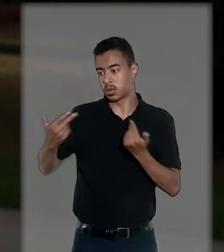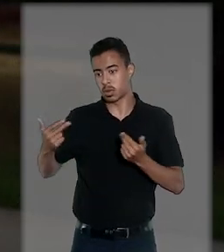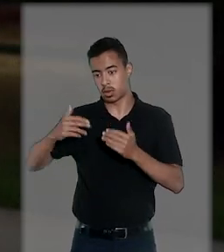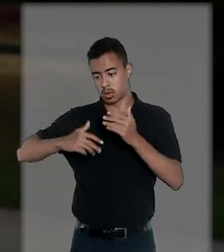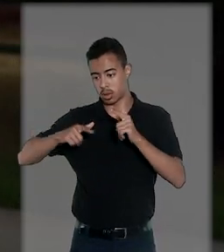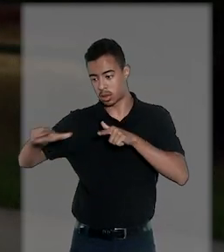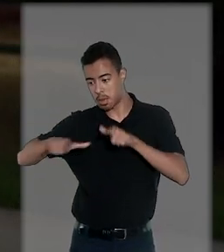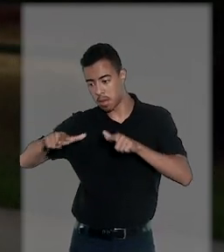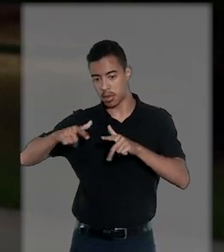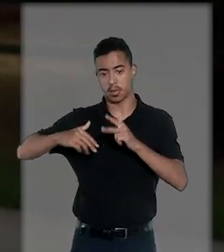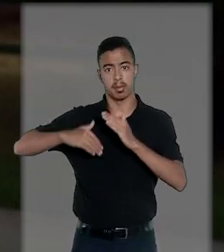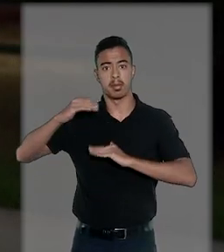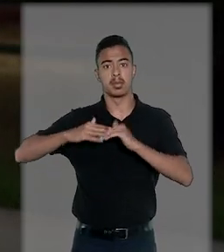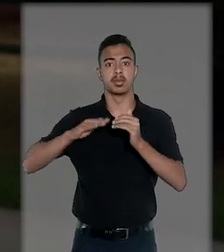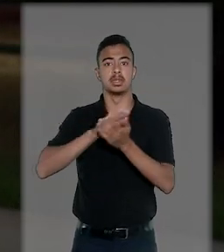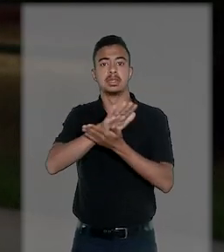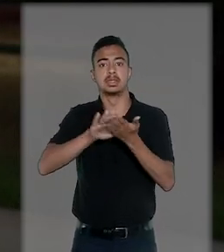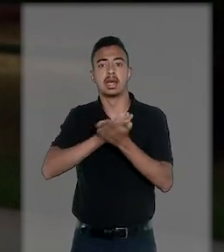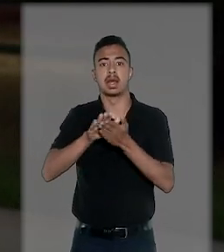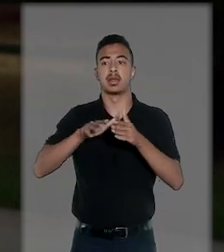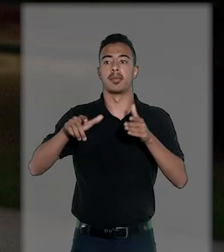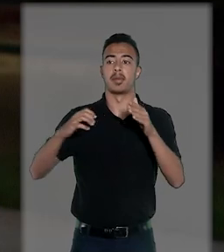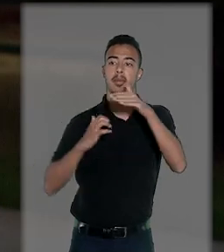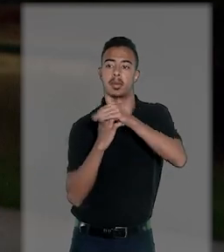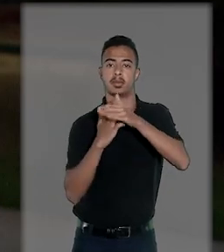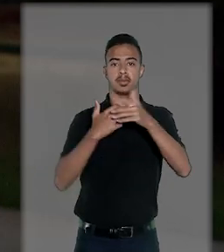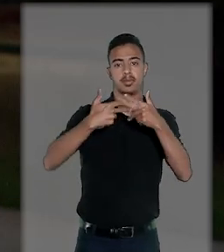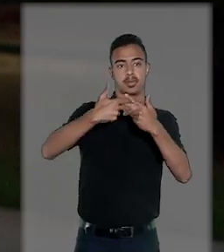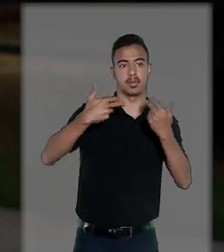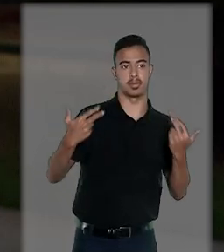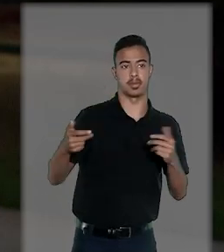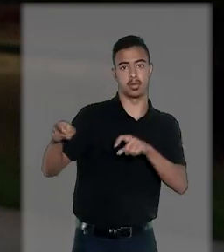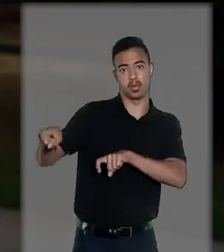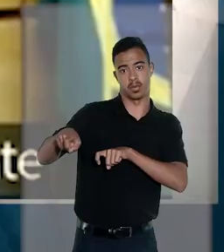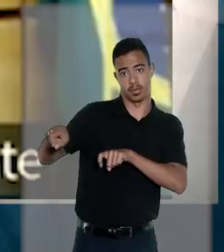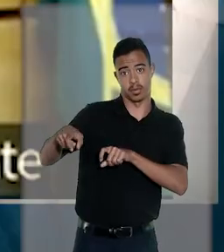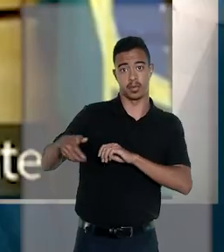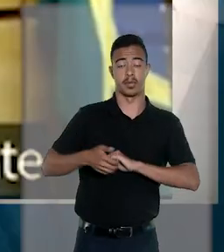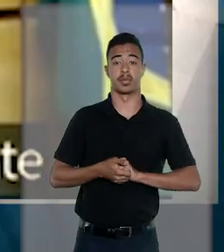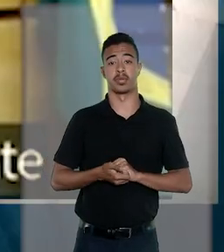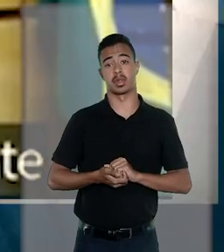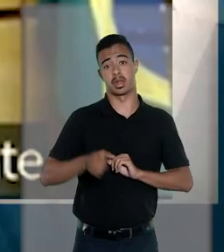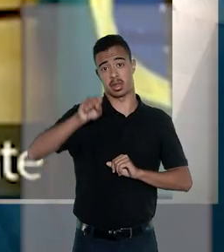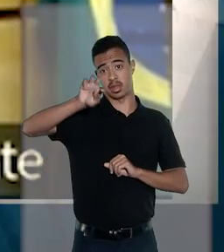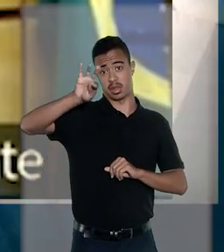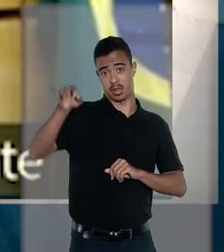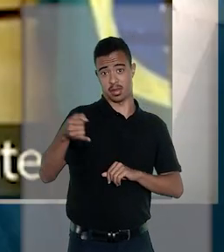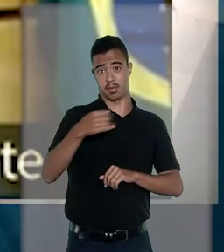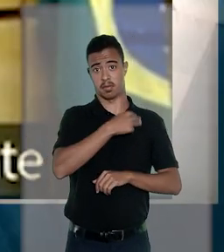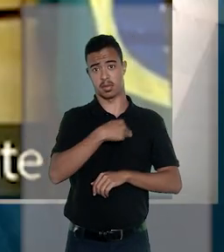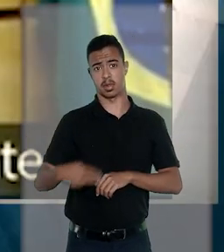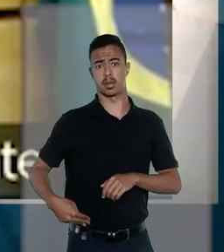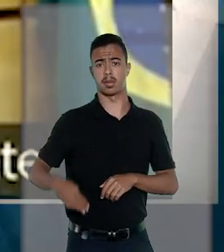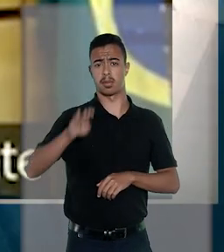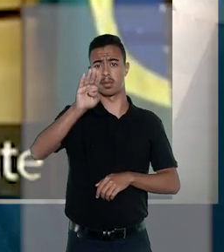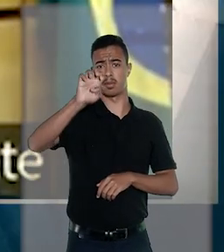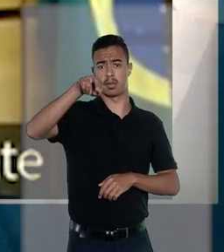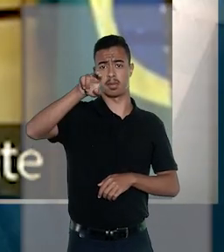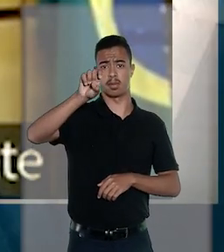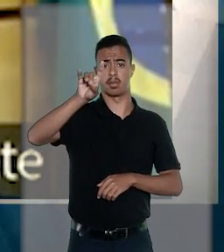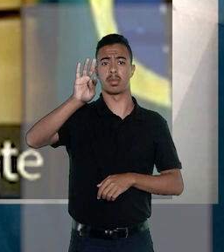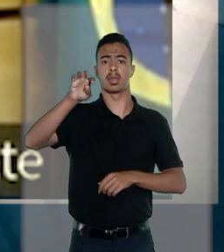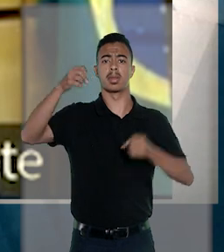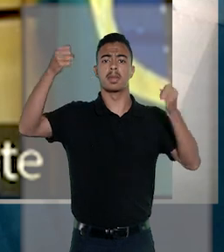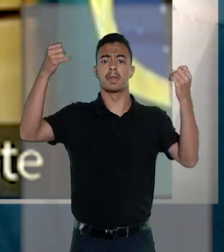de pequenos produtores rurais sem abarcar atividades empresariais. O relator do caso no STJ, ministro Benedito